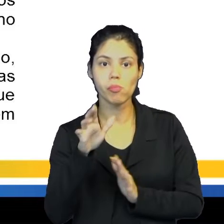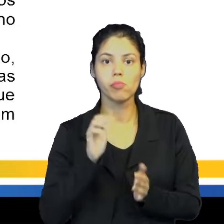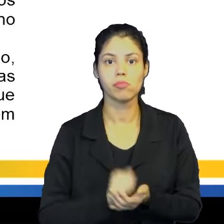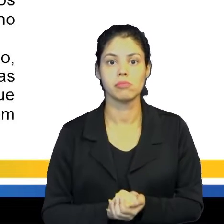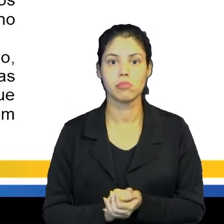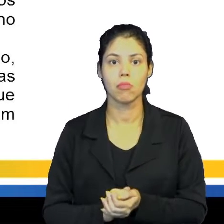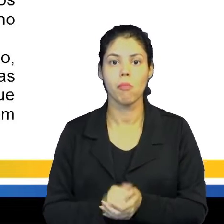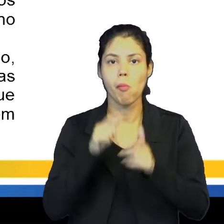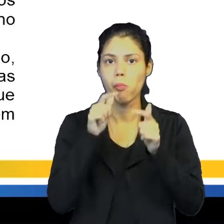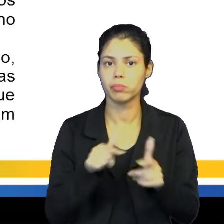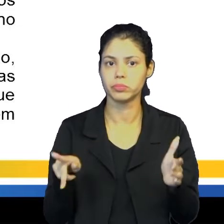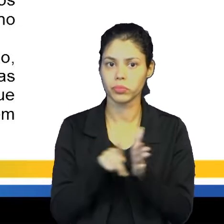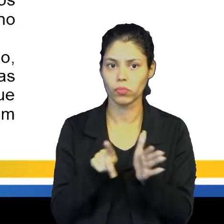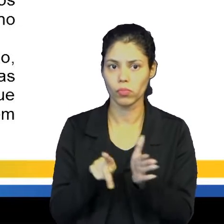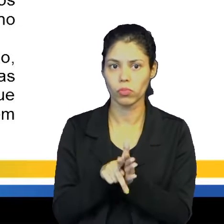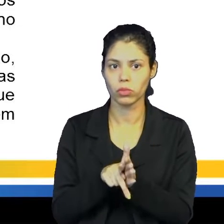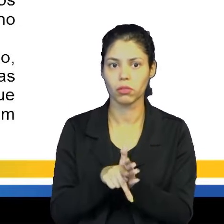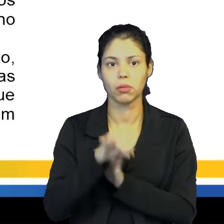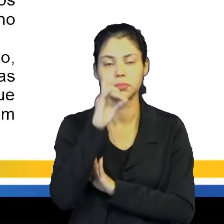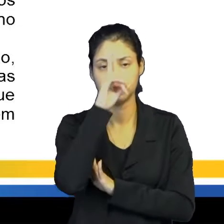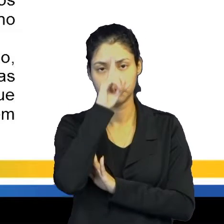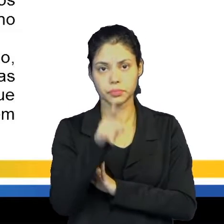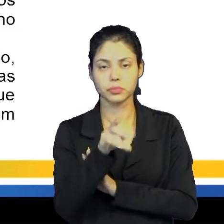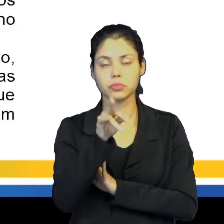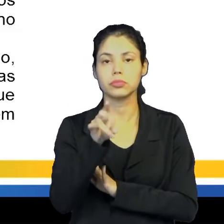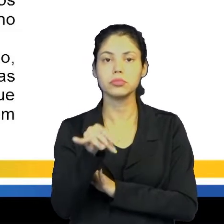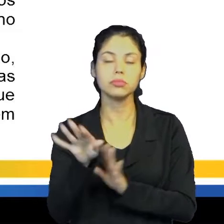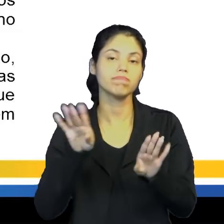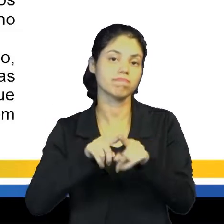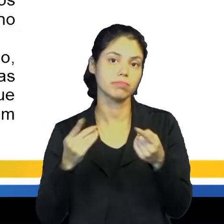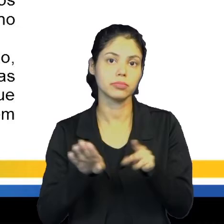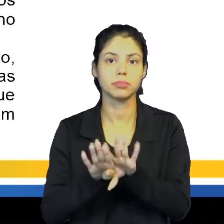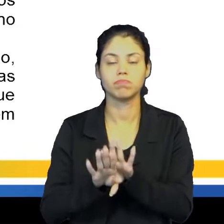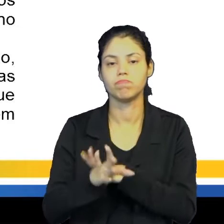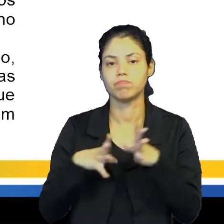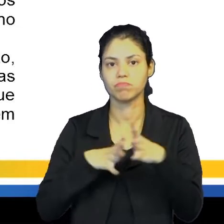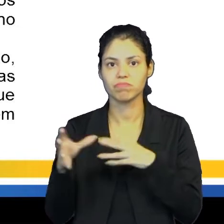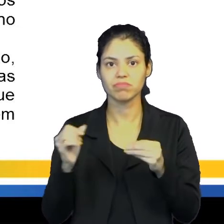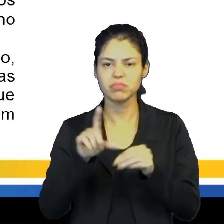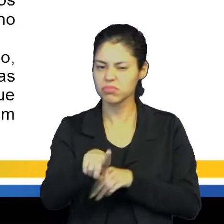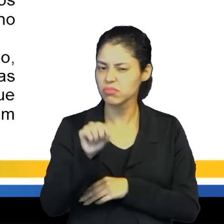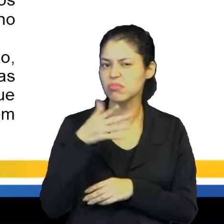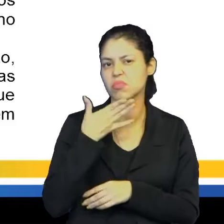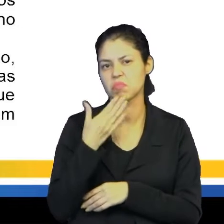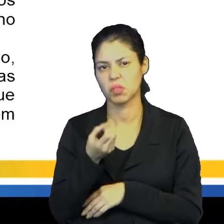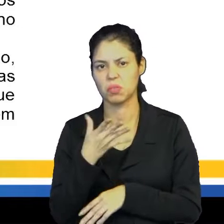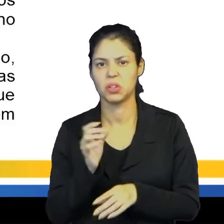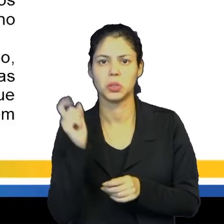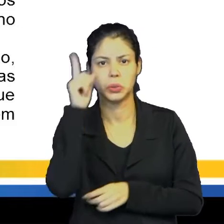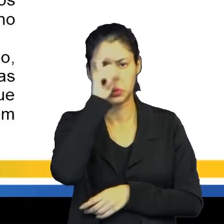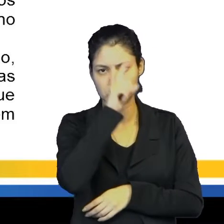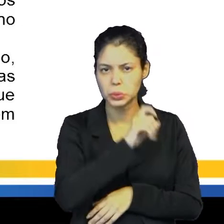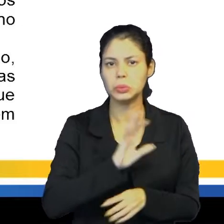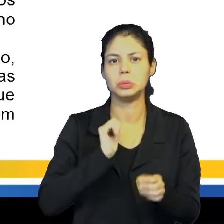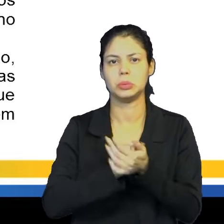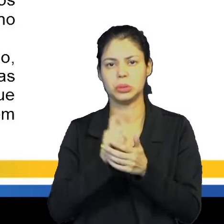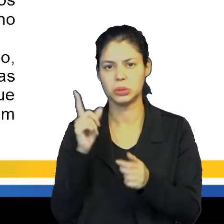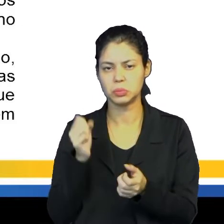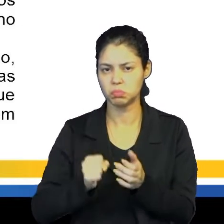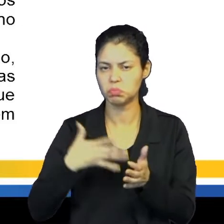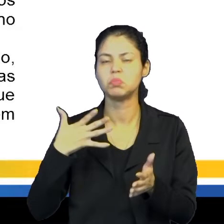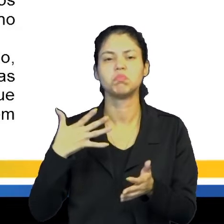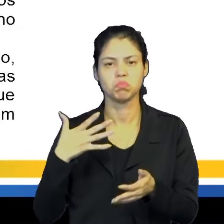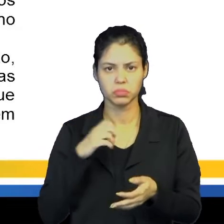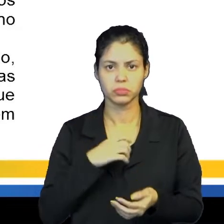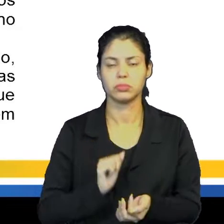Ficava no território dominicano, mas esse também fracassou. O local não foi bem escolhido, o trabalho era duro, né, as dificuldades eram